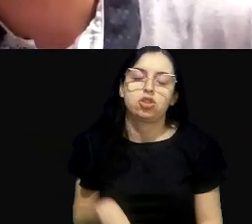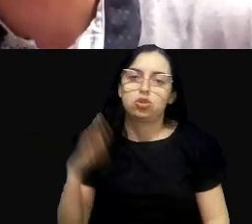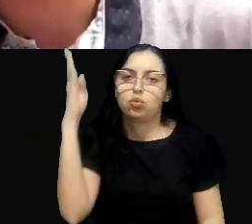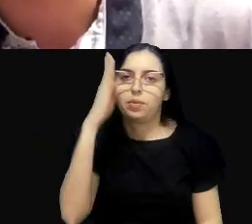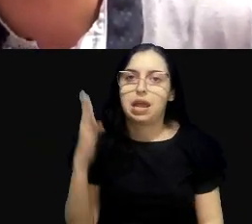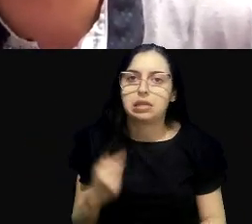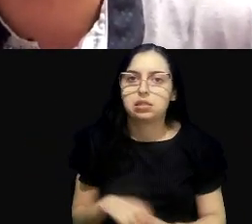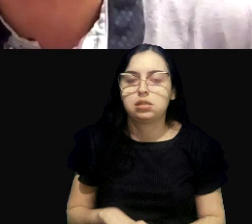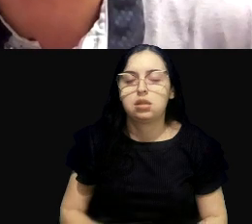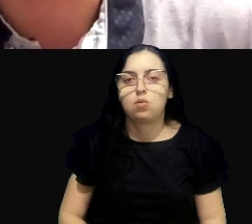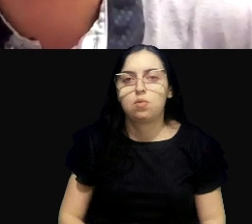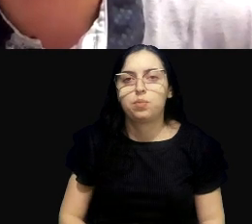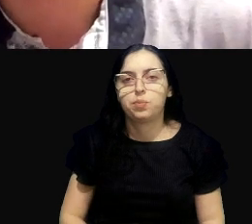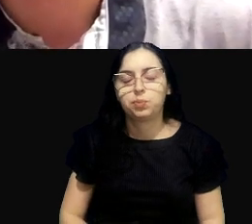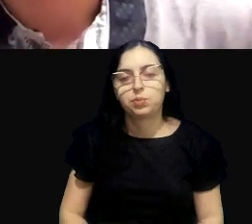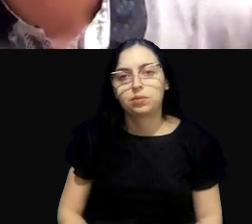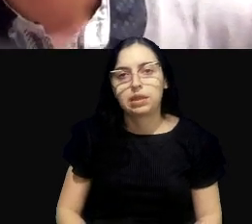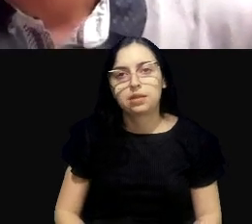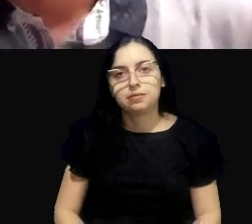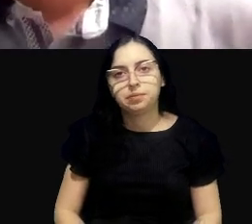que tem dimensões continentais.